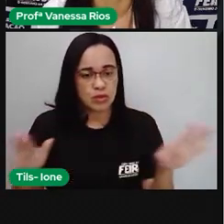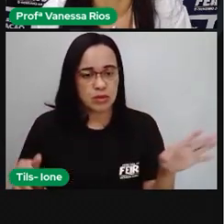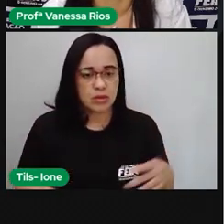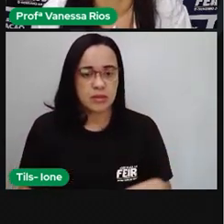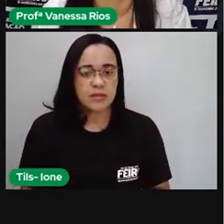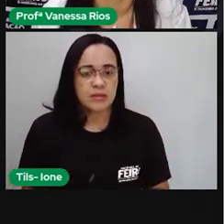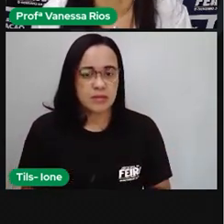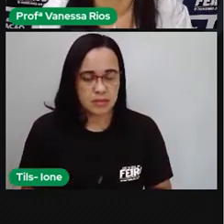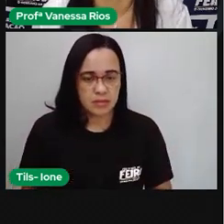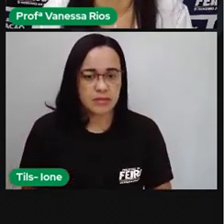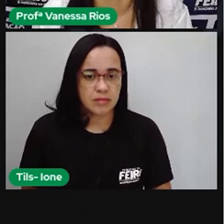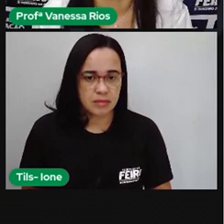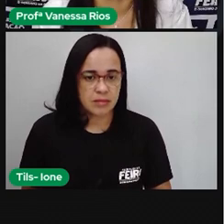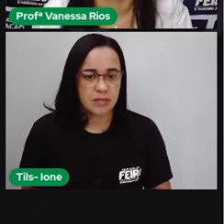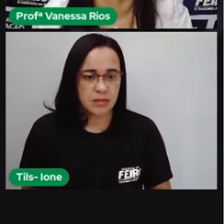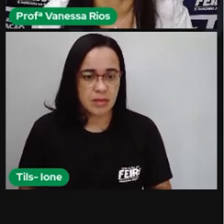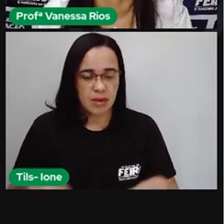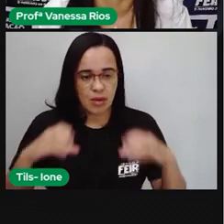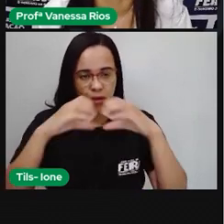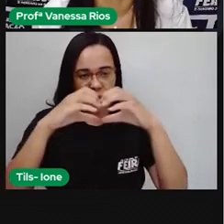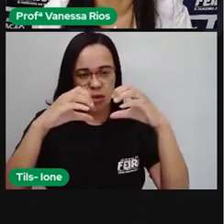É a Pró trouxe outro, um coração.